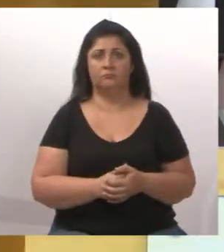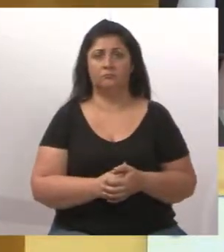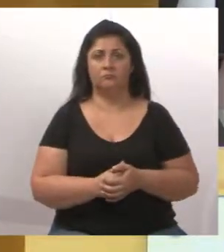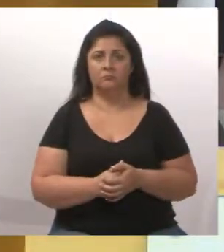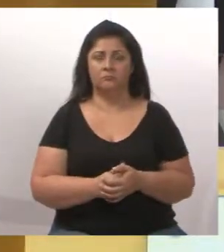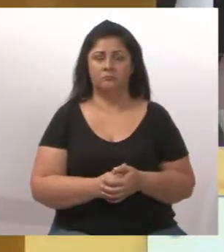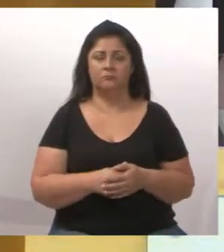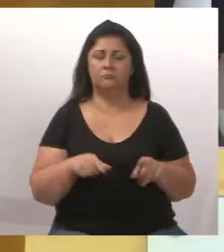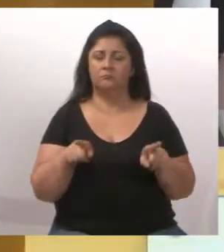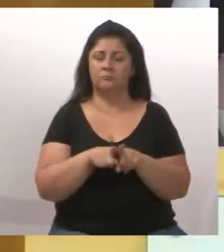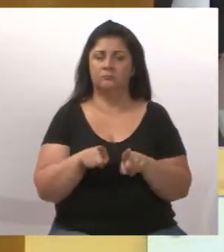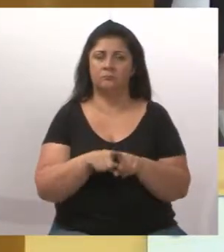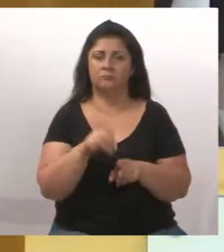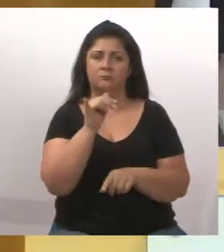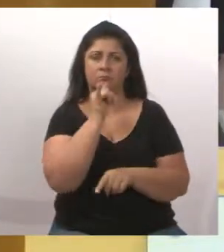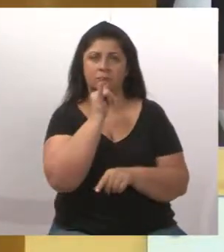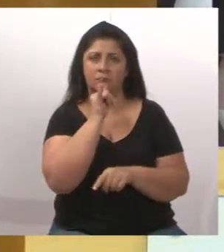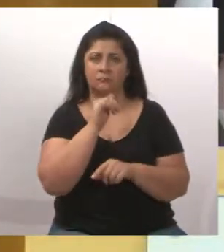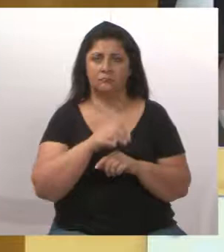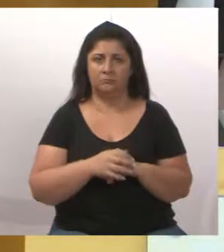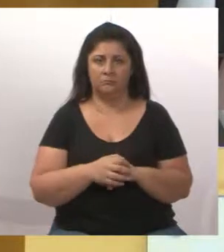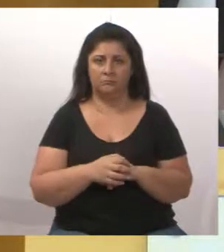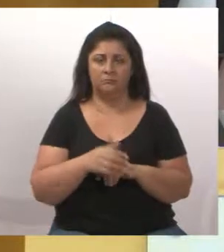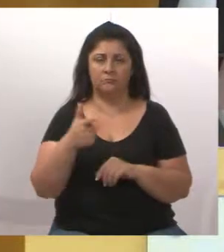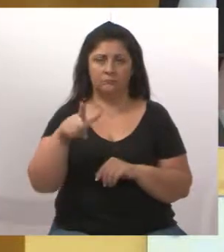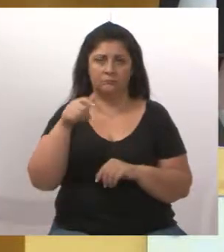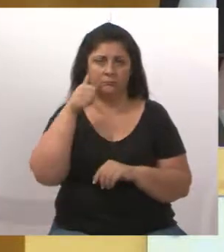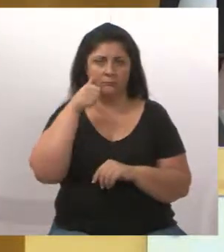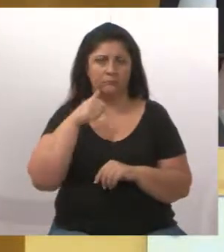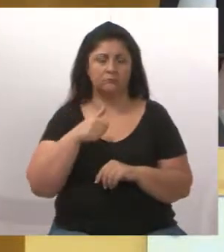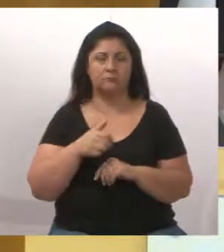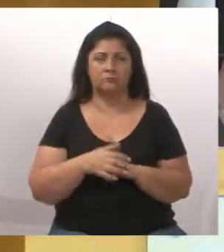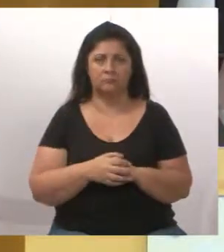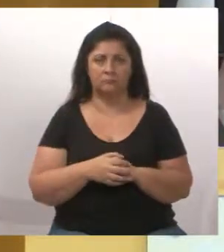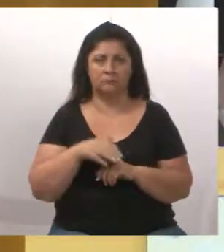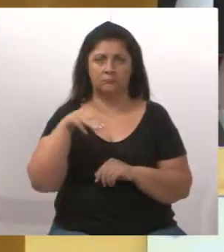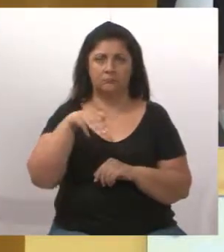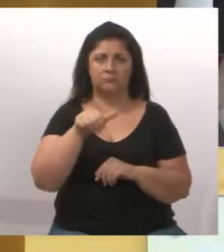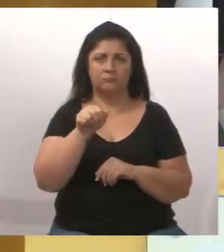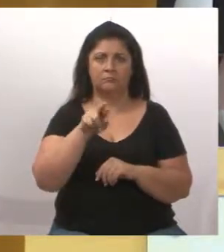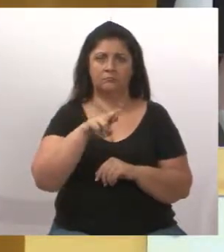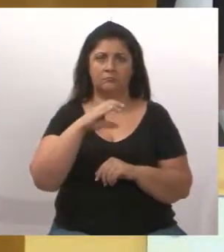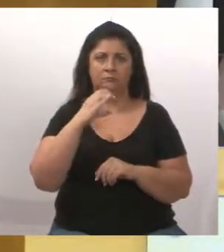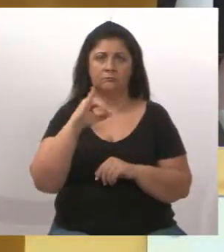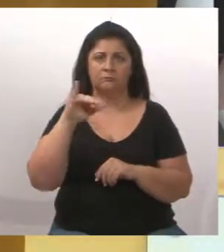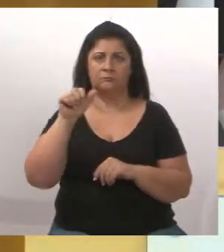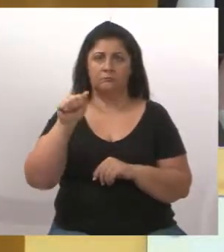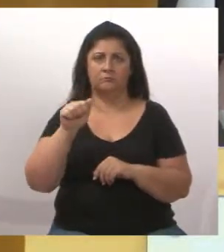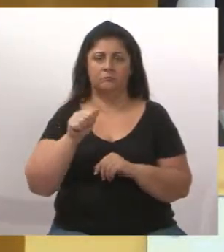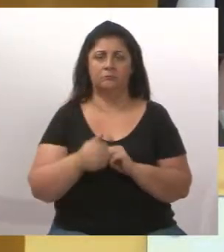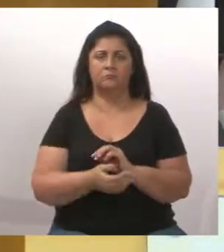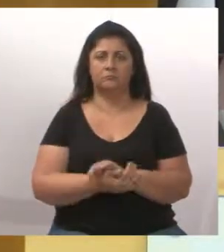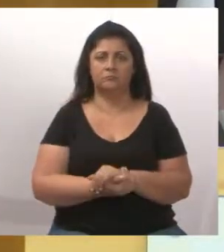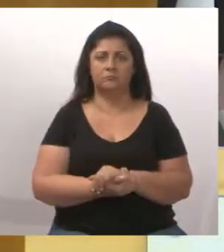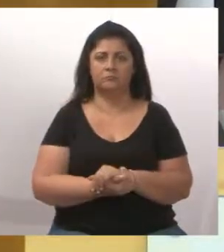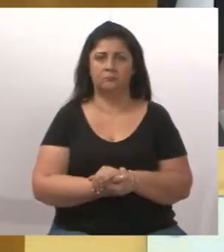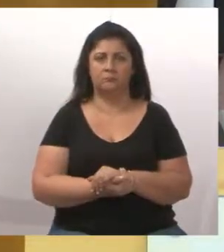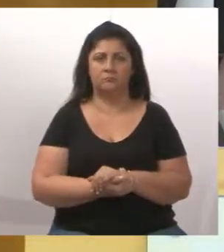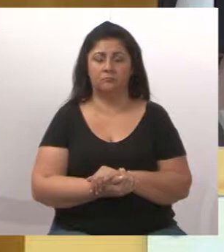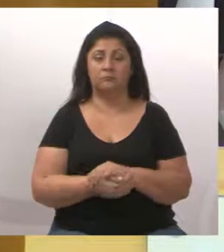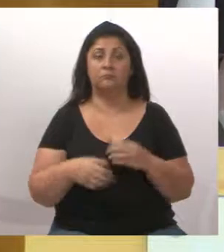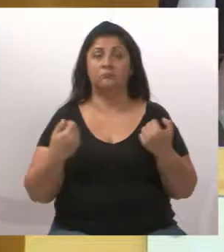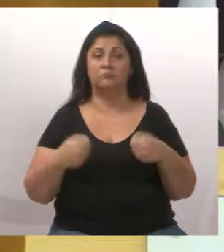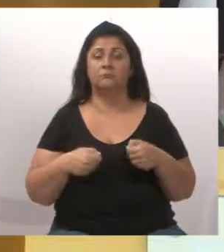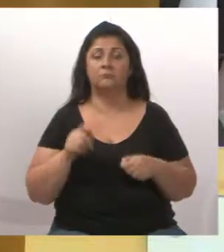Outro detalhe aqui, por exemplo, olha, outra munícipe, a Márcia de Almeida Santos. Ela